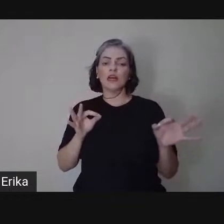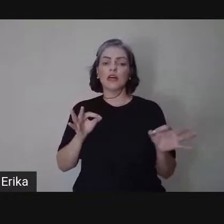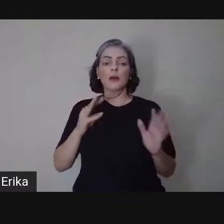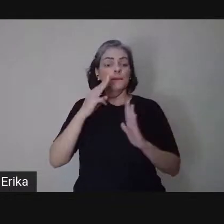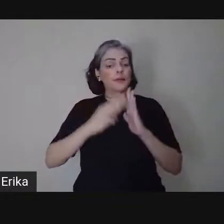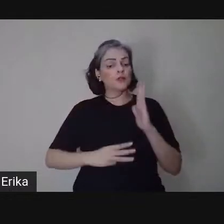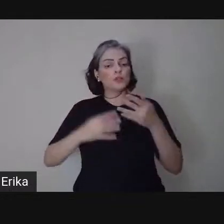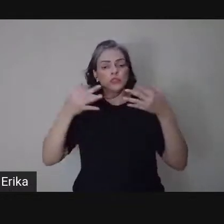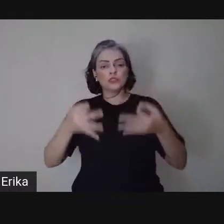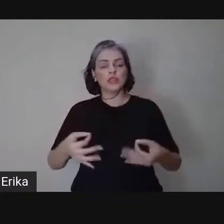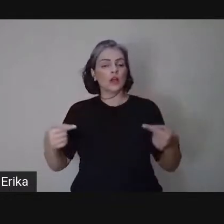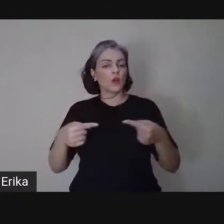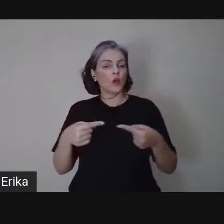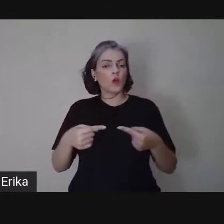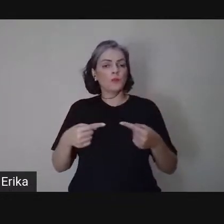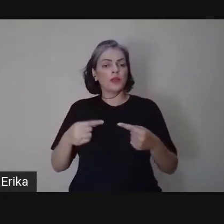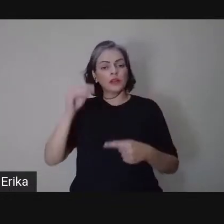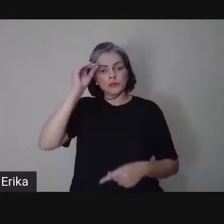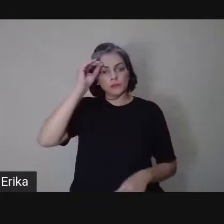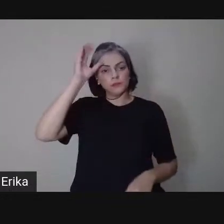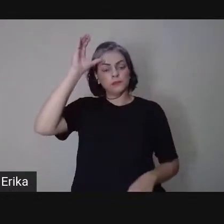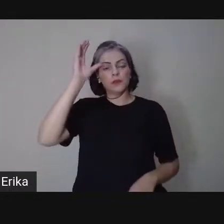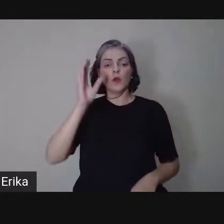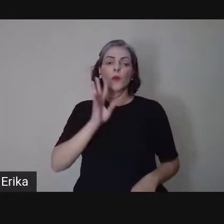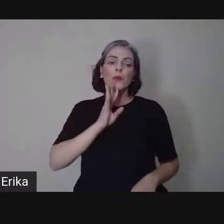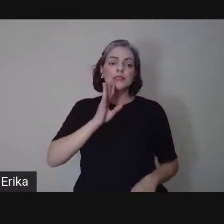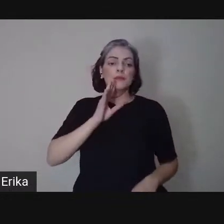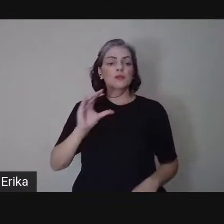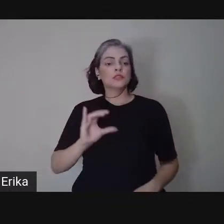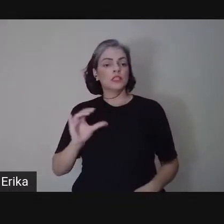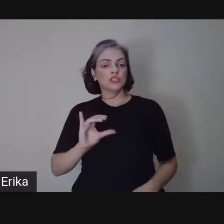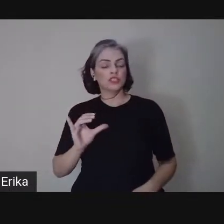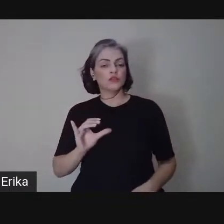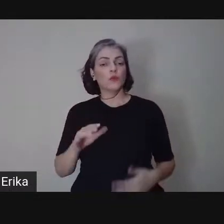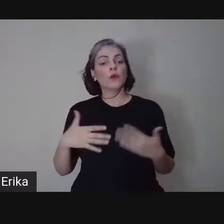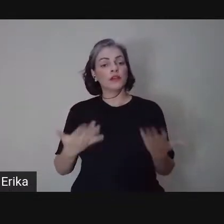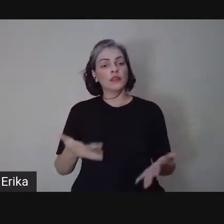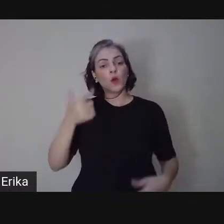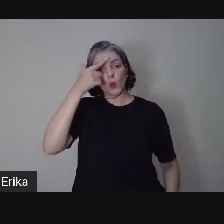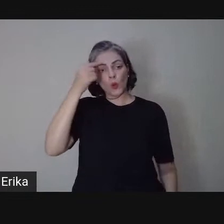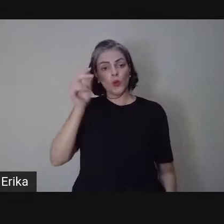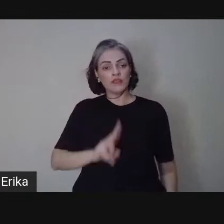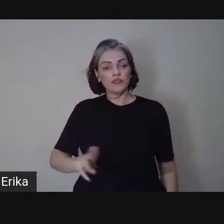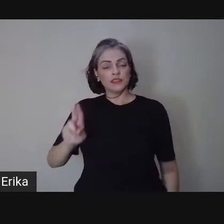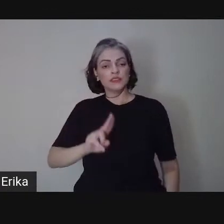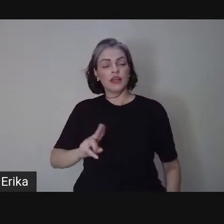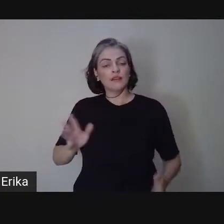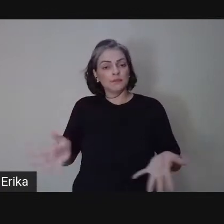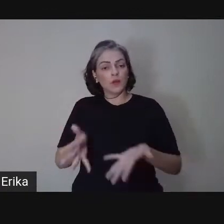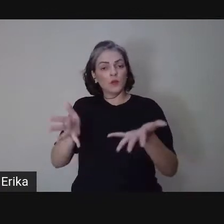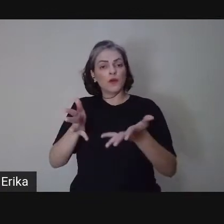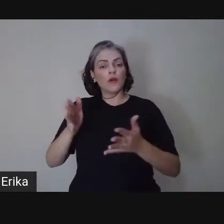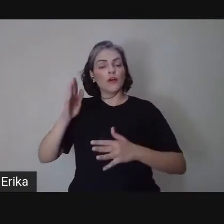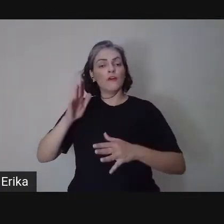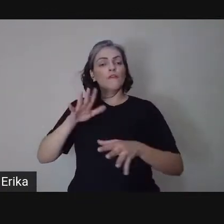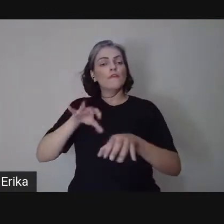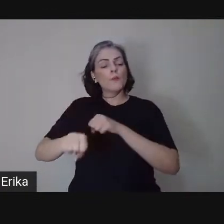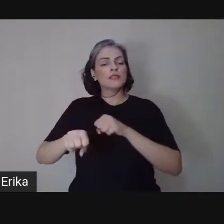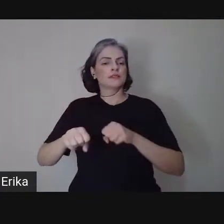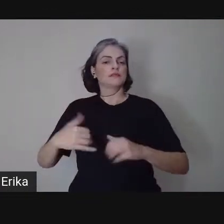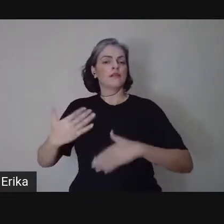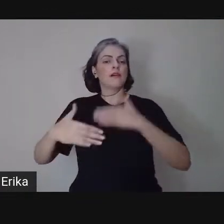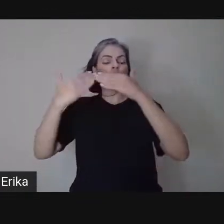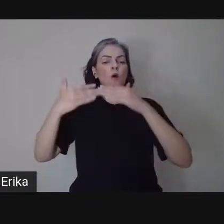adequadas à construção do conhecimento científico, as universidades promovem a formação de profissionais que ocupam